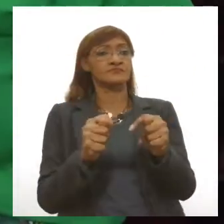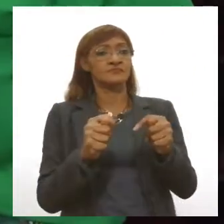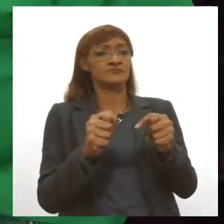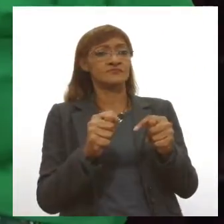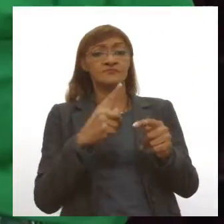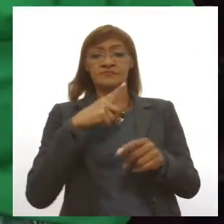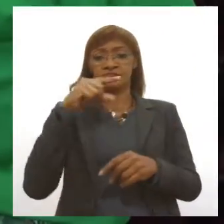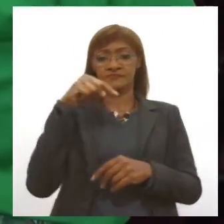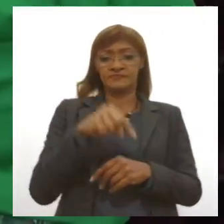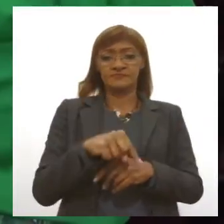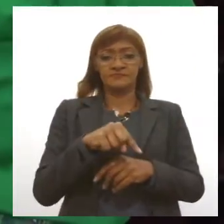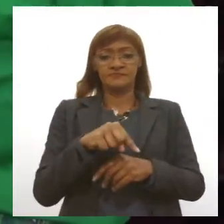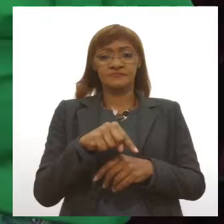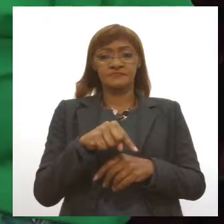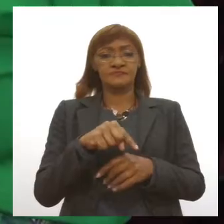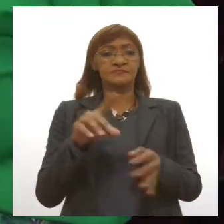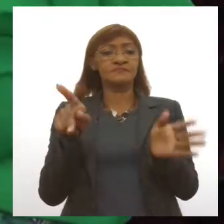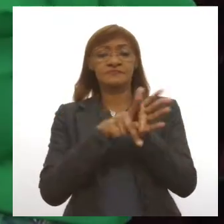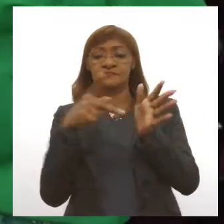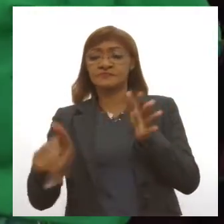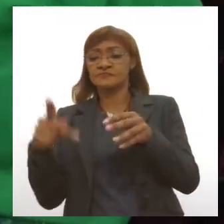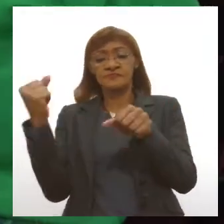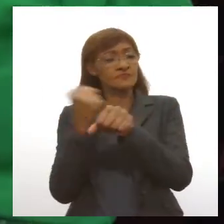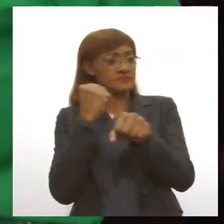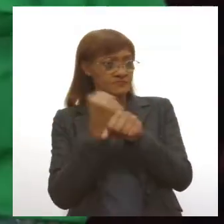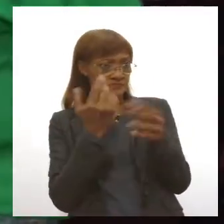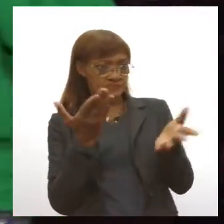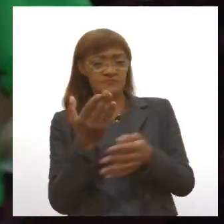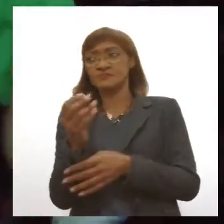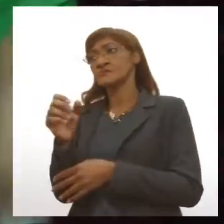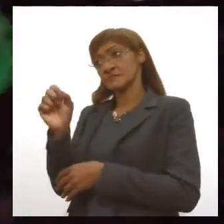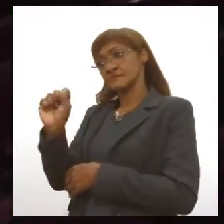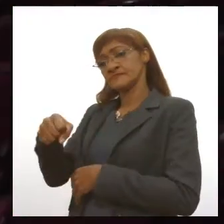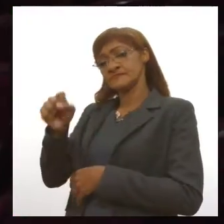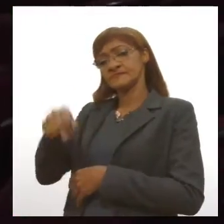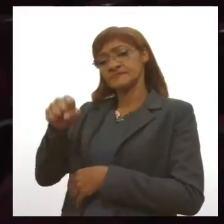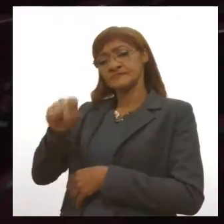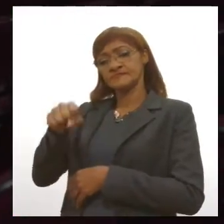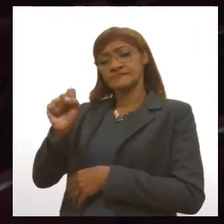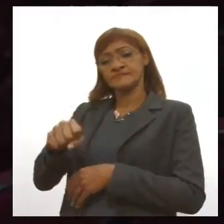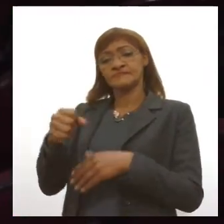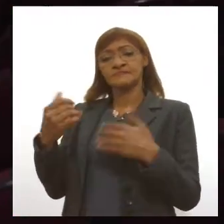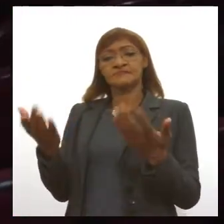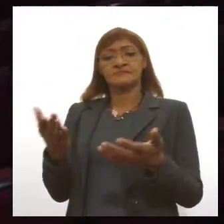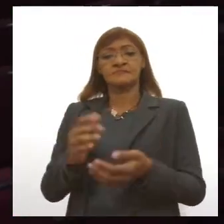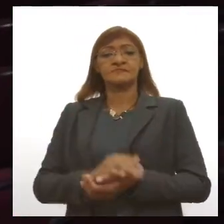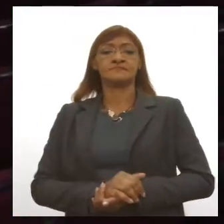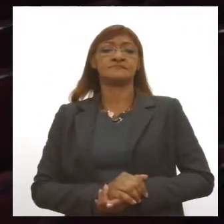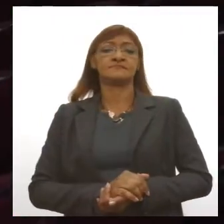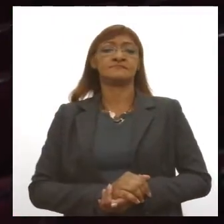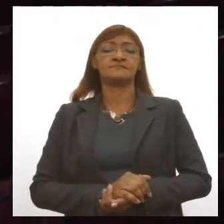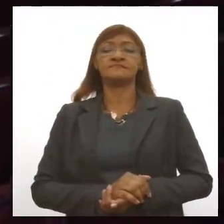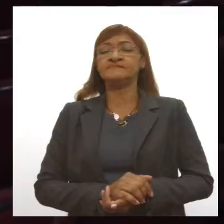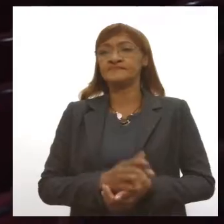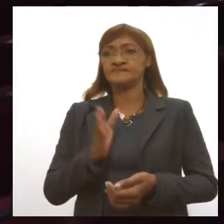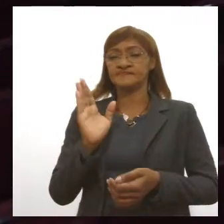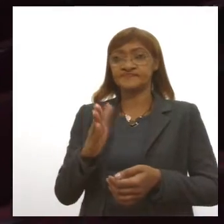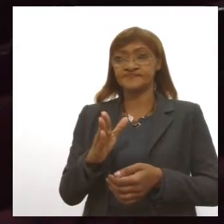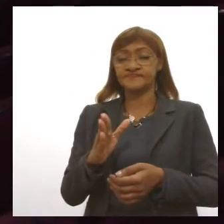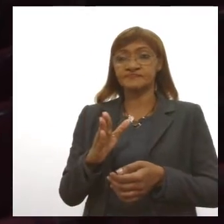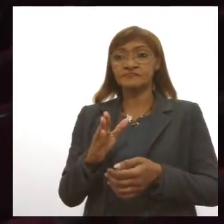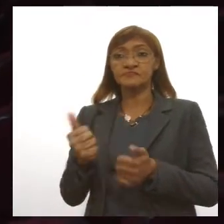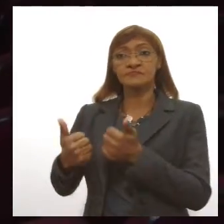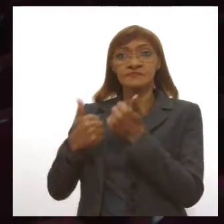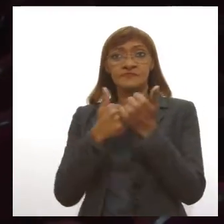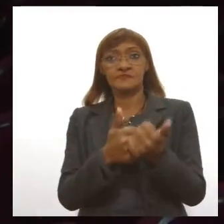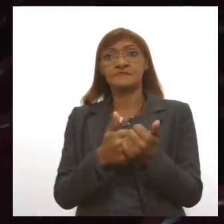ofertados são da área da construção civil. Sim, exatamente. São eles. Auxiliar de manutenção e